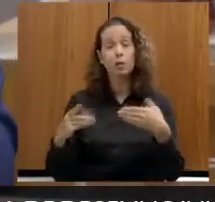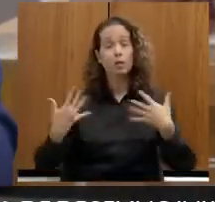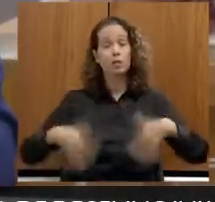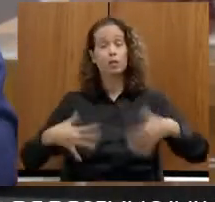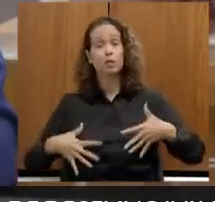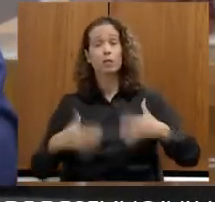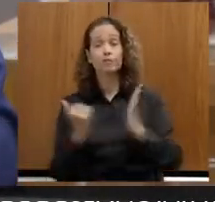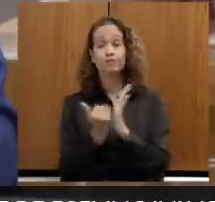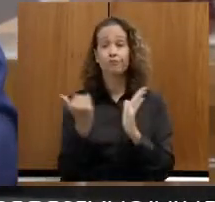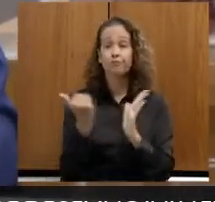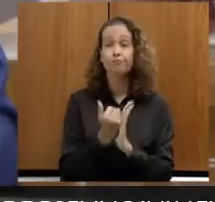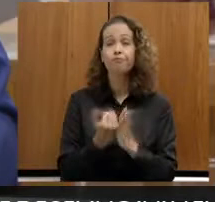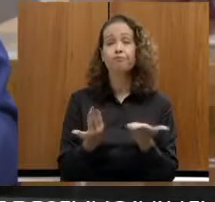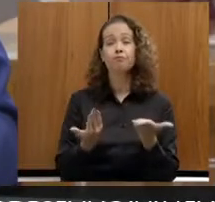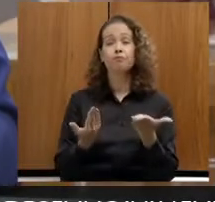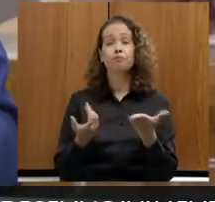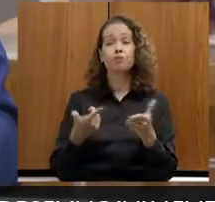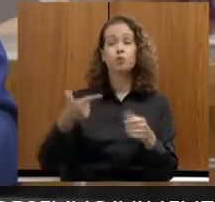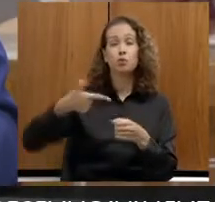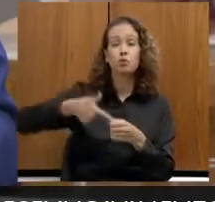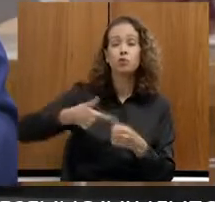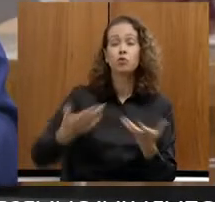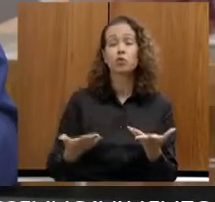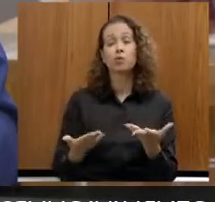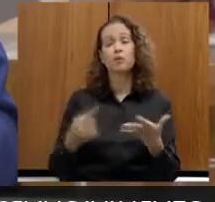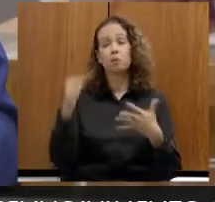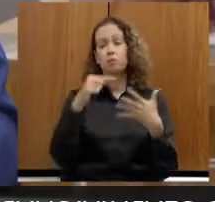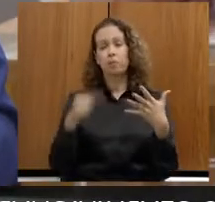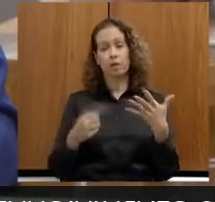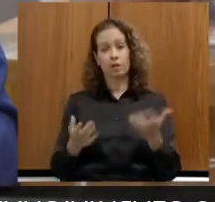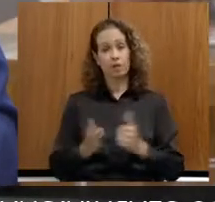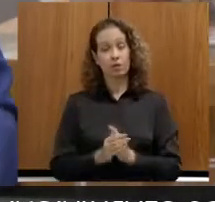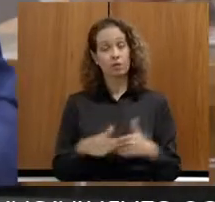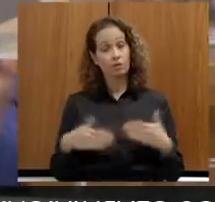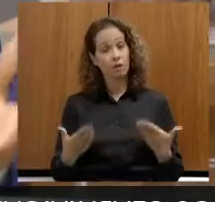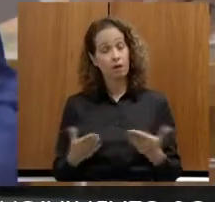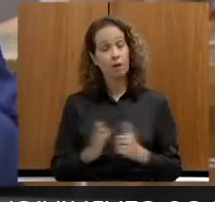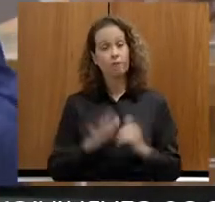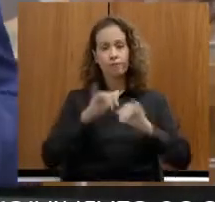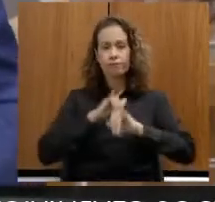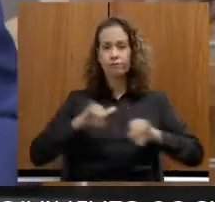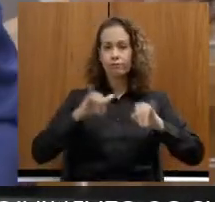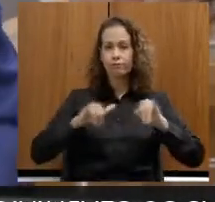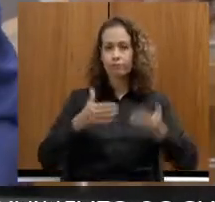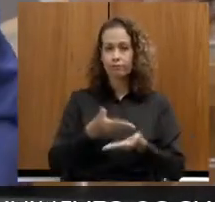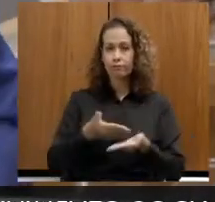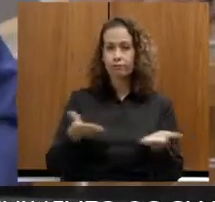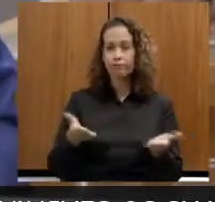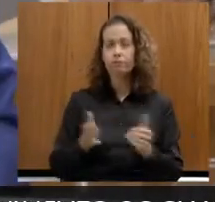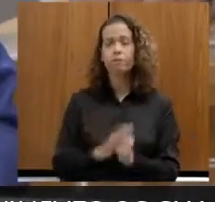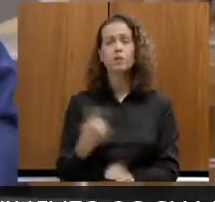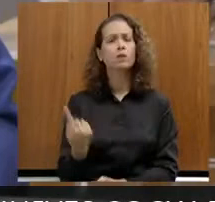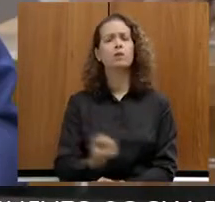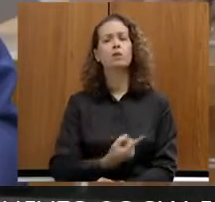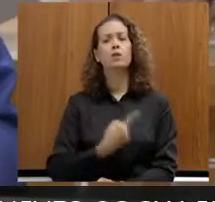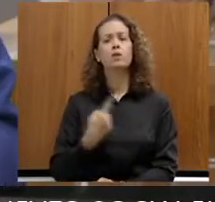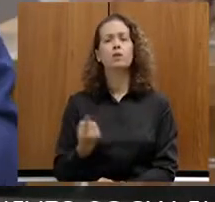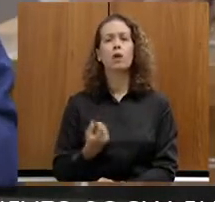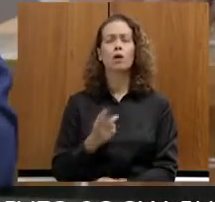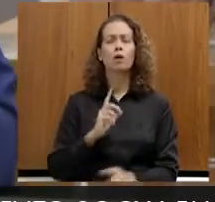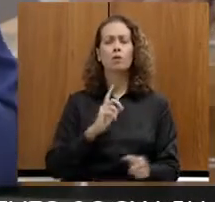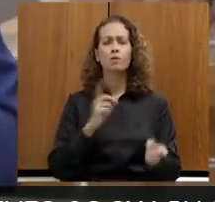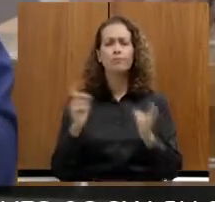uma série de razões. Então, deixo aqui o meu chamado para a gente, de forma serena, poder encontrar um meio